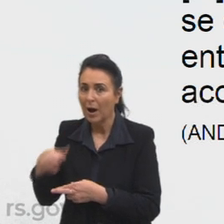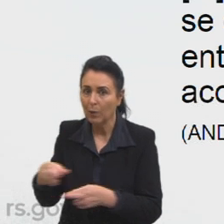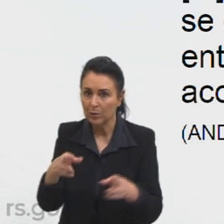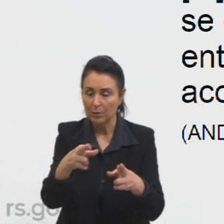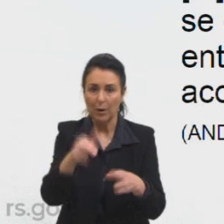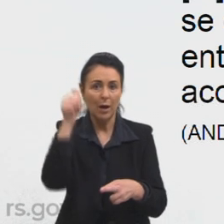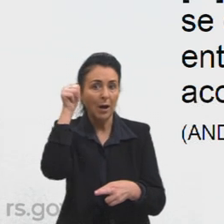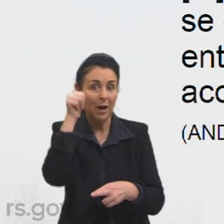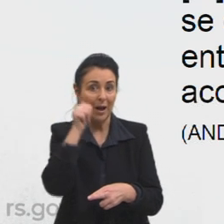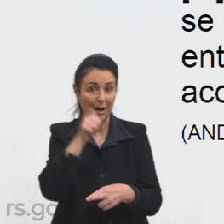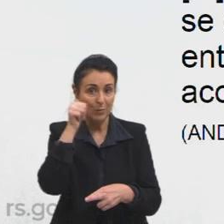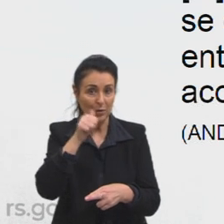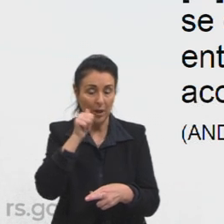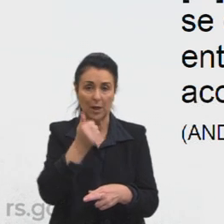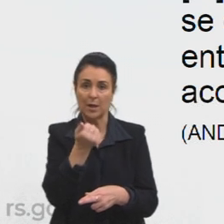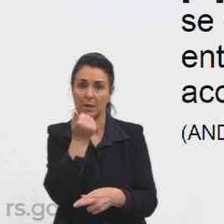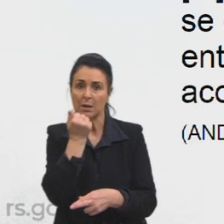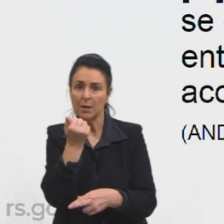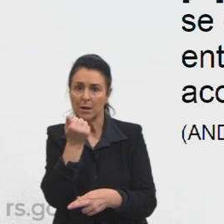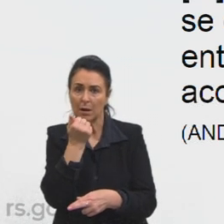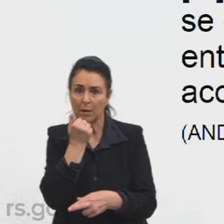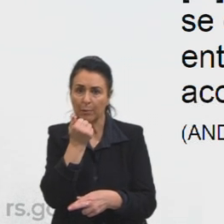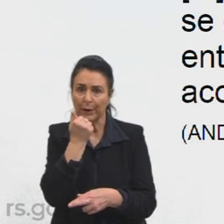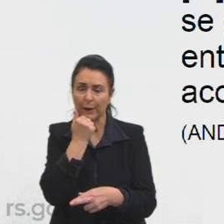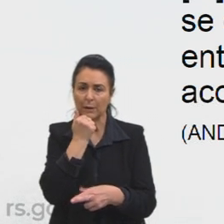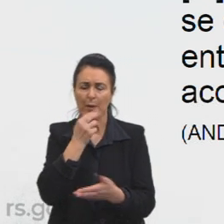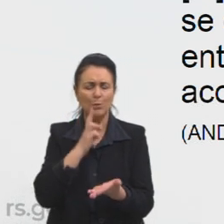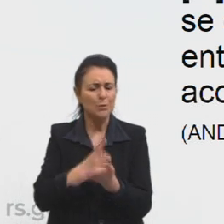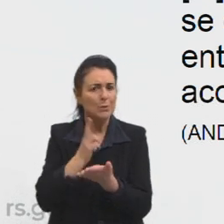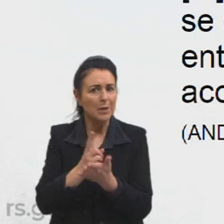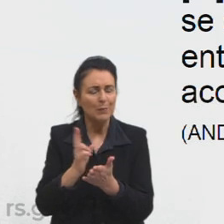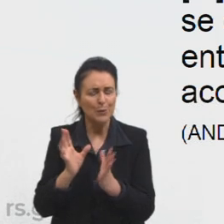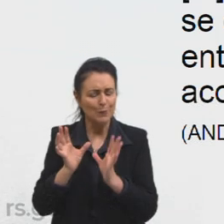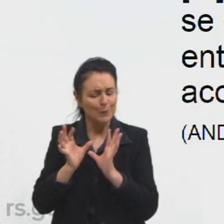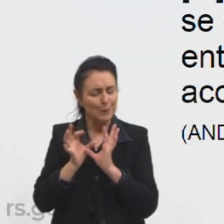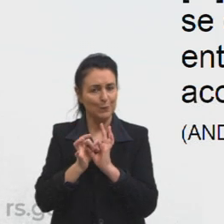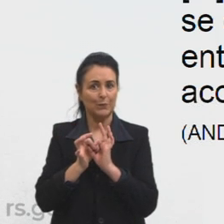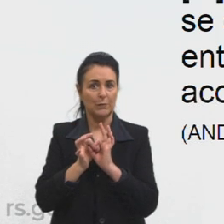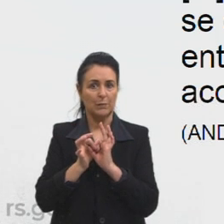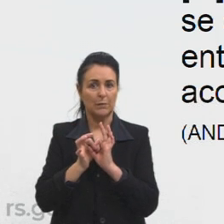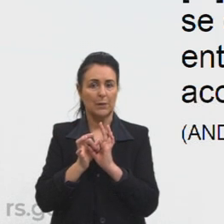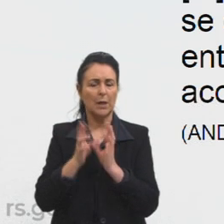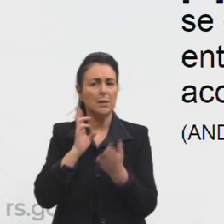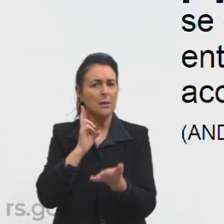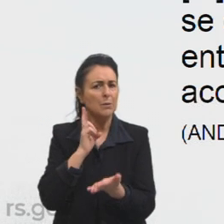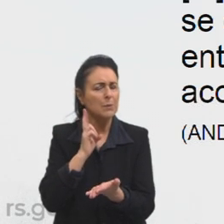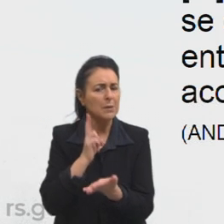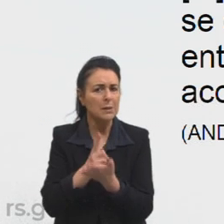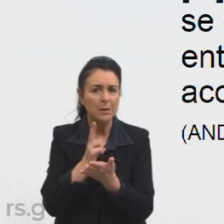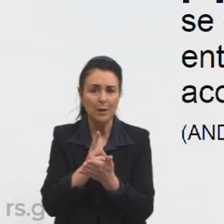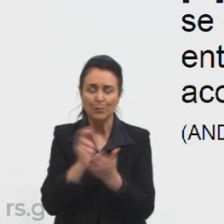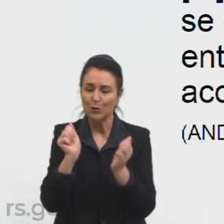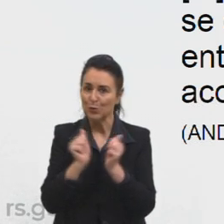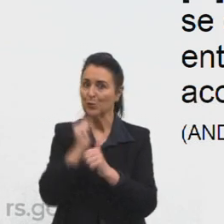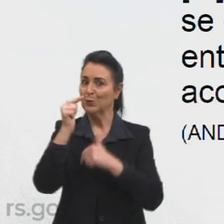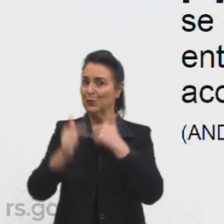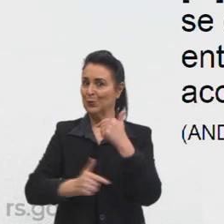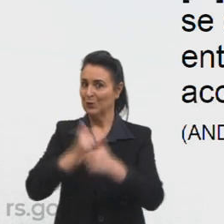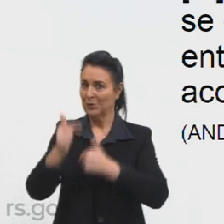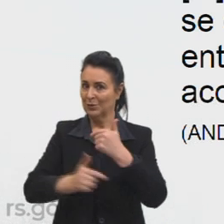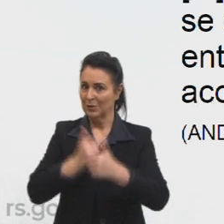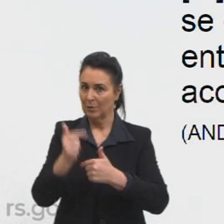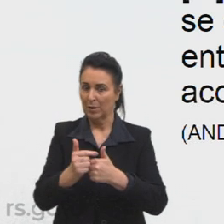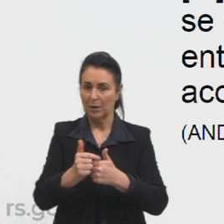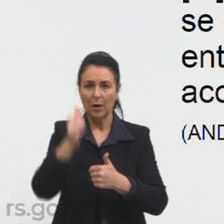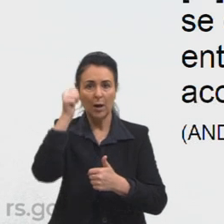lavadeira e a pedra formam um ente especial que se divide e se reúne ao sabor do trabalho se a mulher